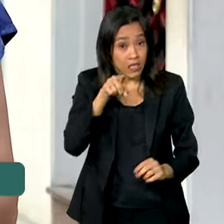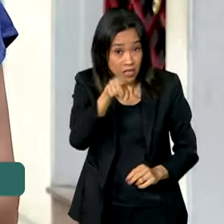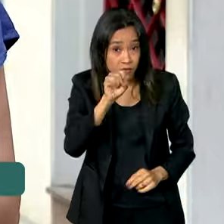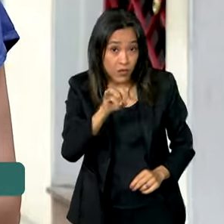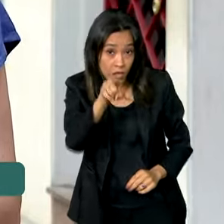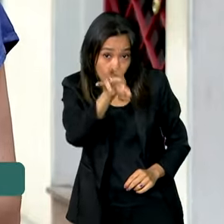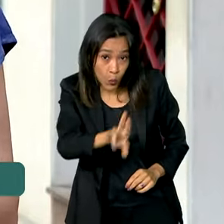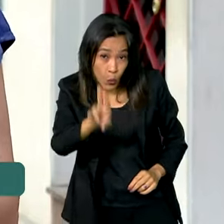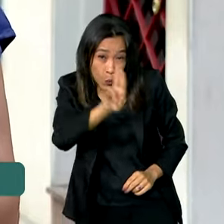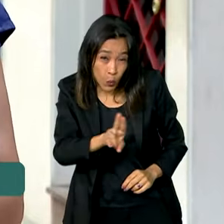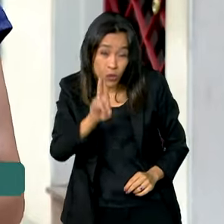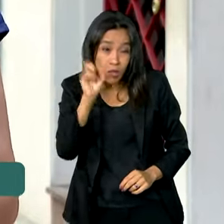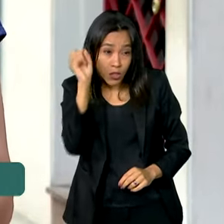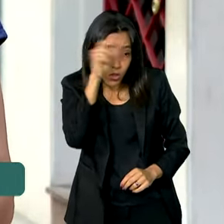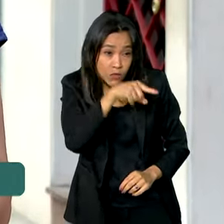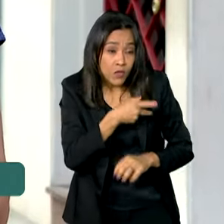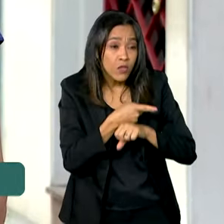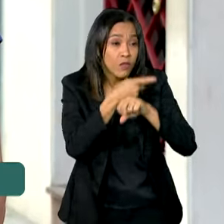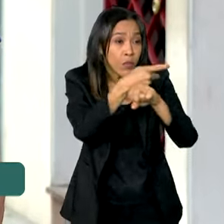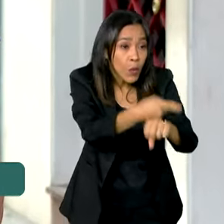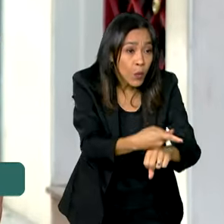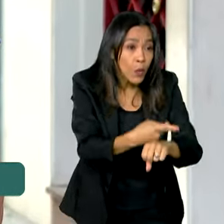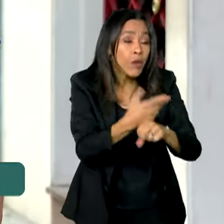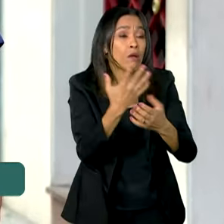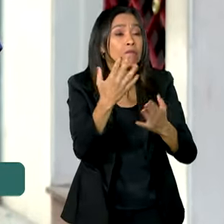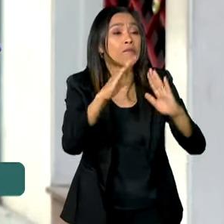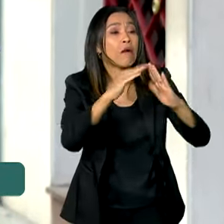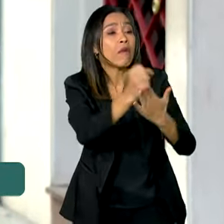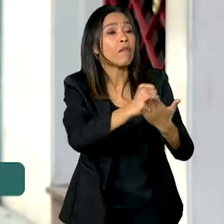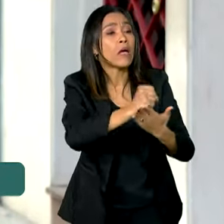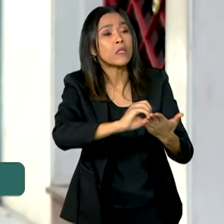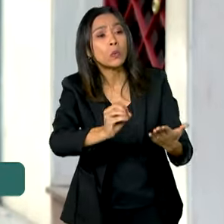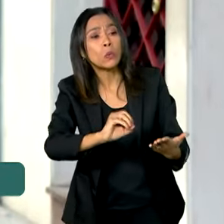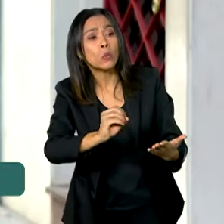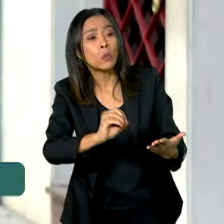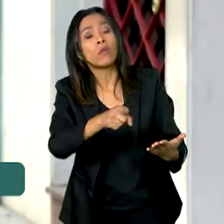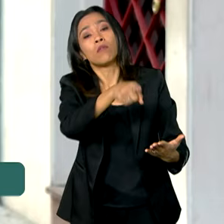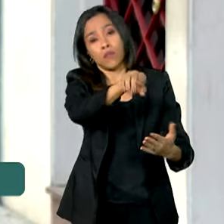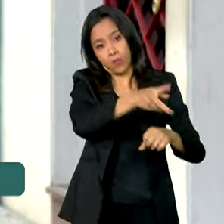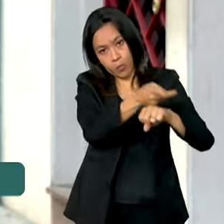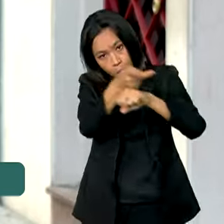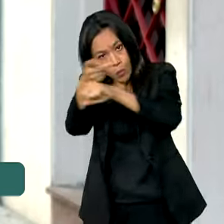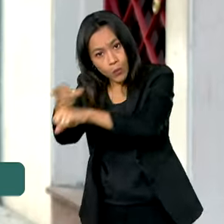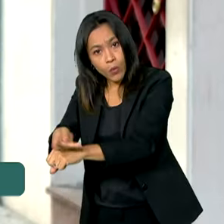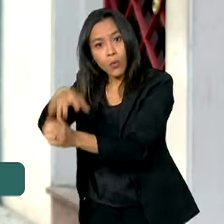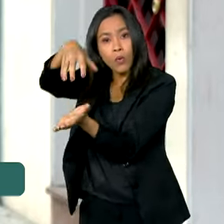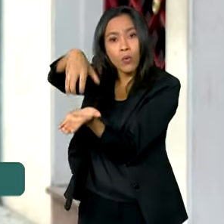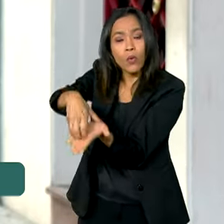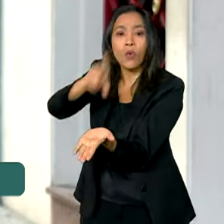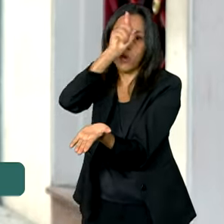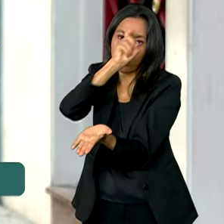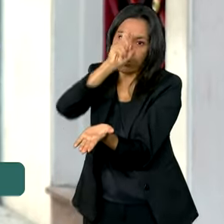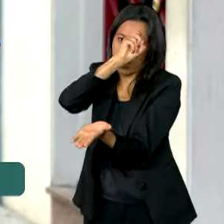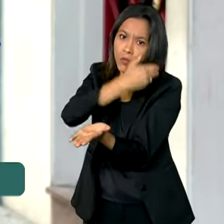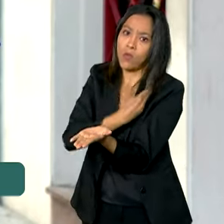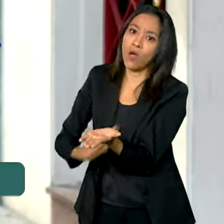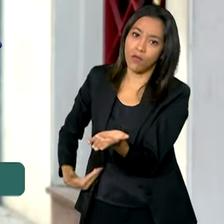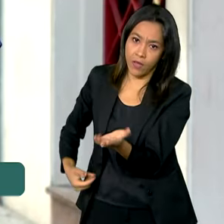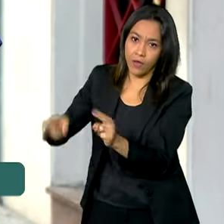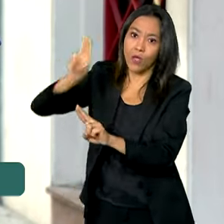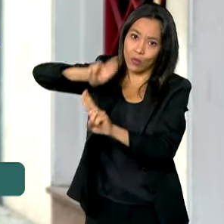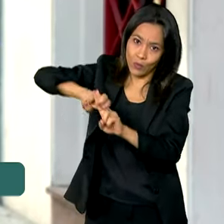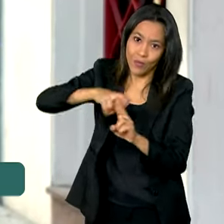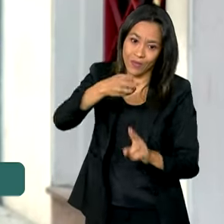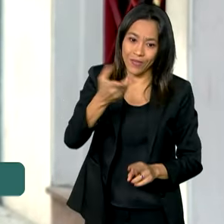e encontrar dificuldades de achar o medicamento nas farmácias, deve se dirigir até uma unidade básica de saúde. Do Rio de